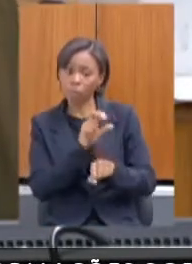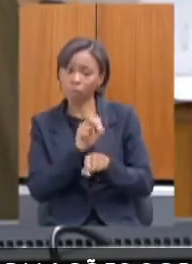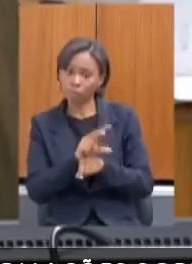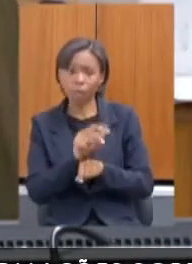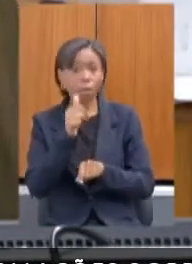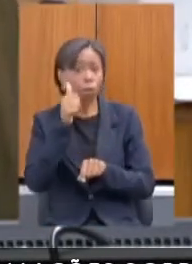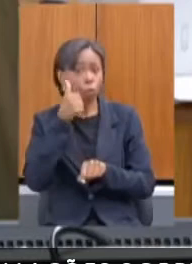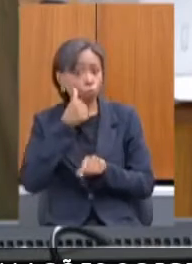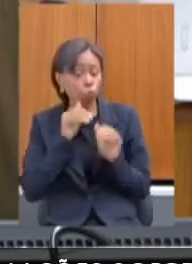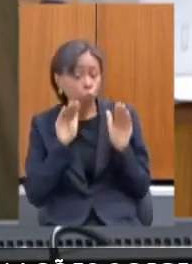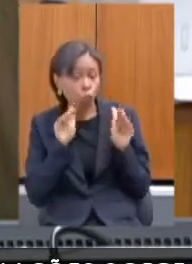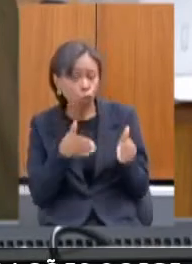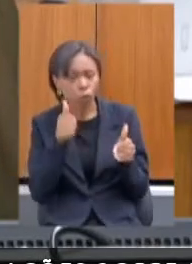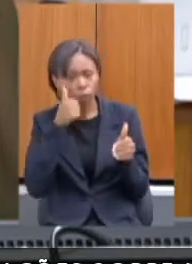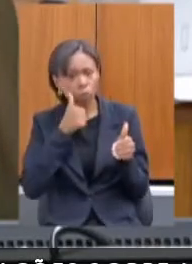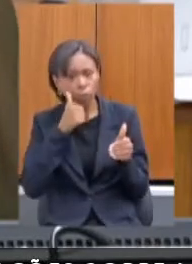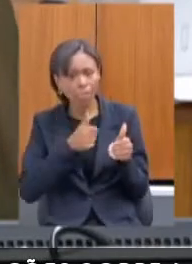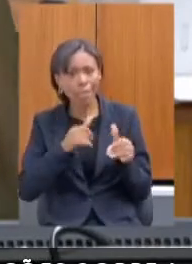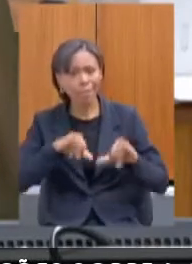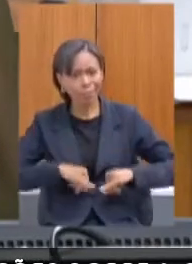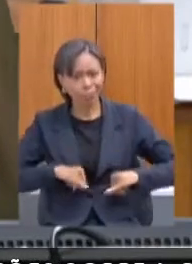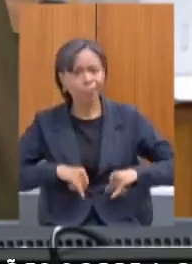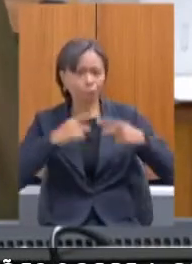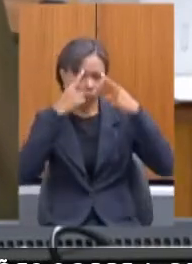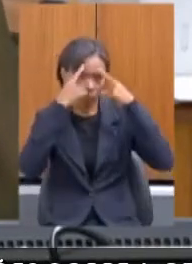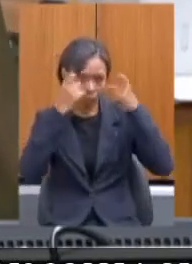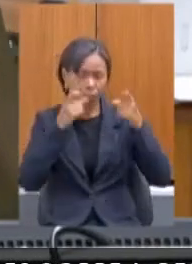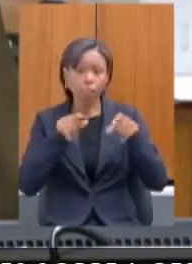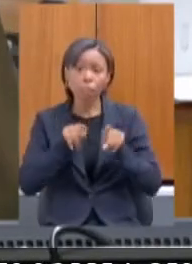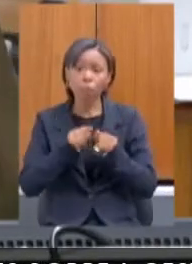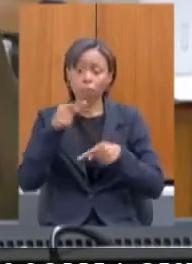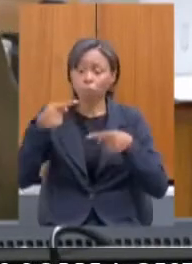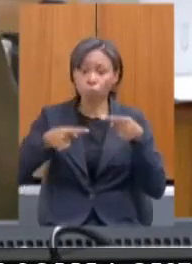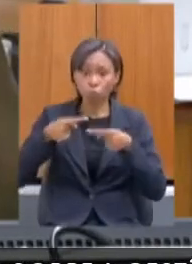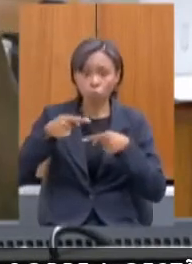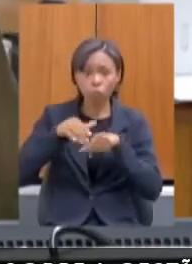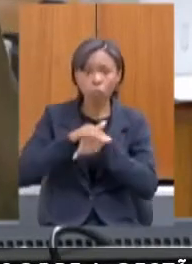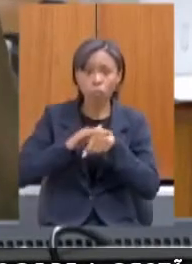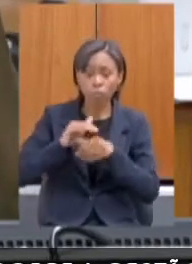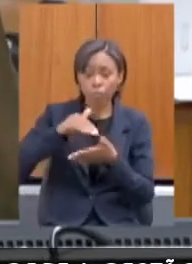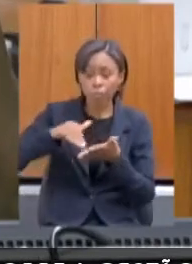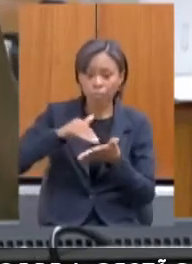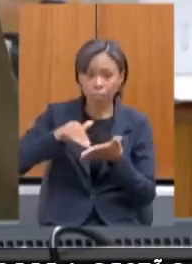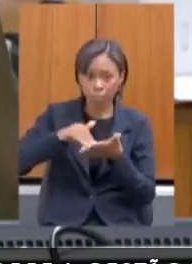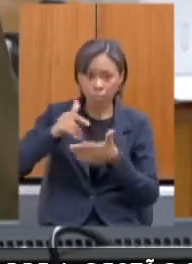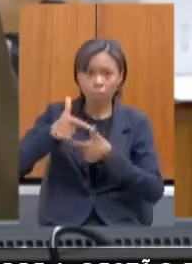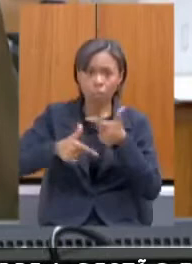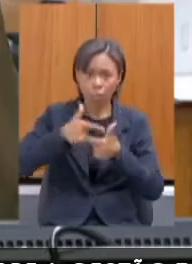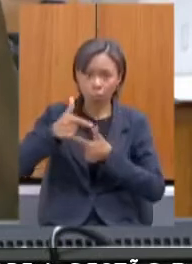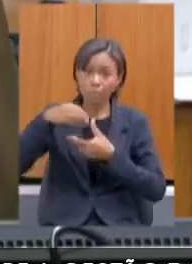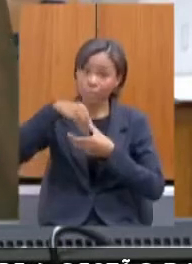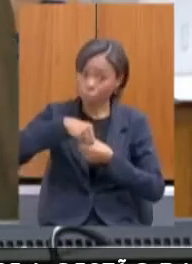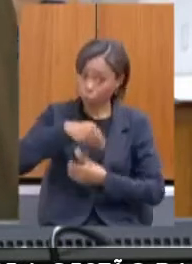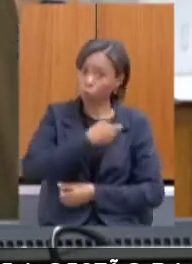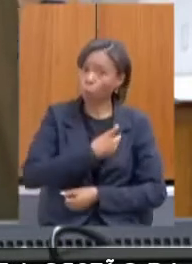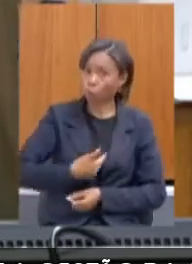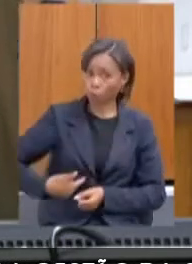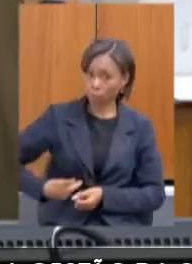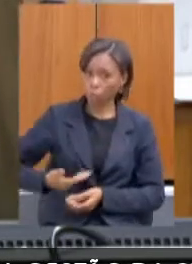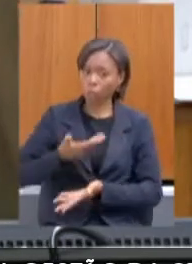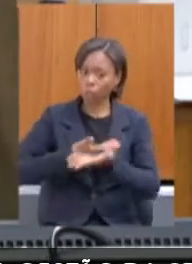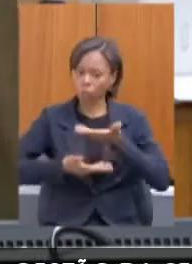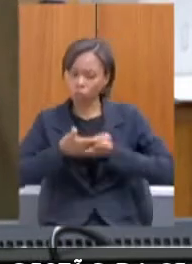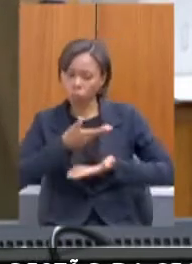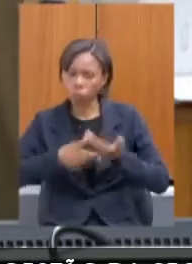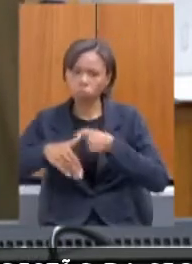E também discutindo com a Secretaria de Trabalho, nós estamos começando isso dentro do governo, essa conversa dentro do governo